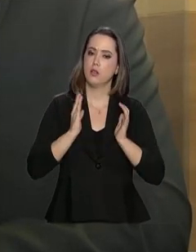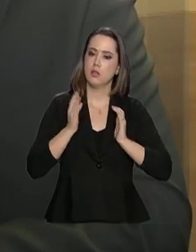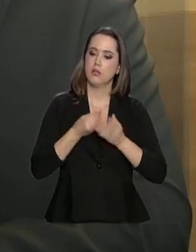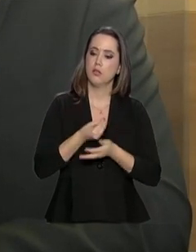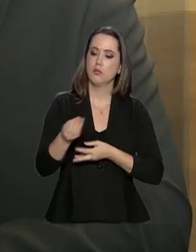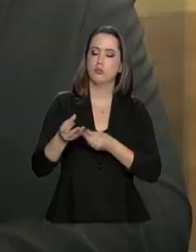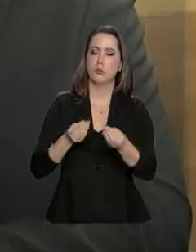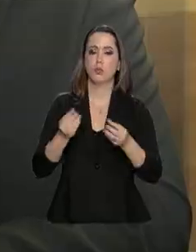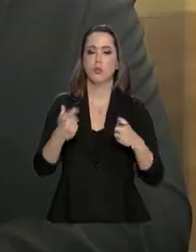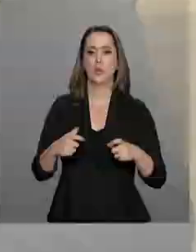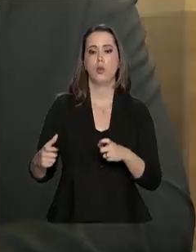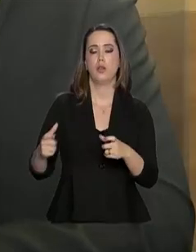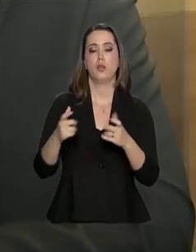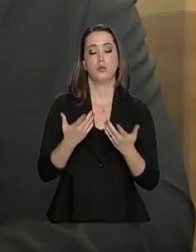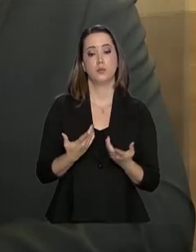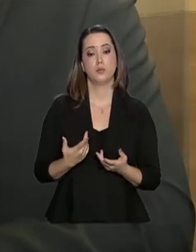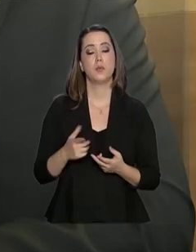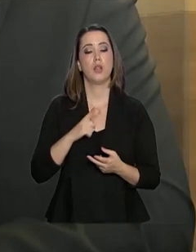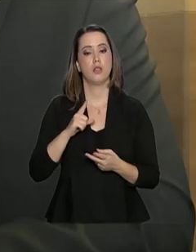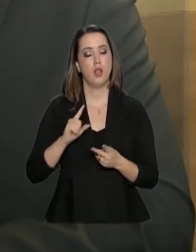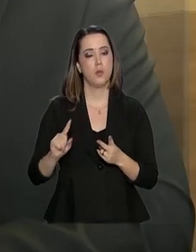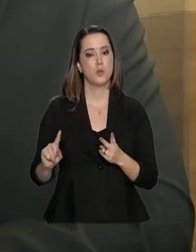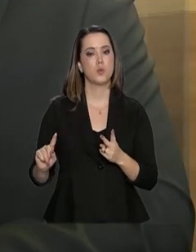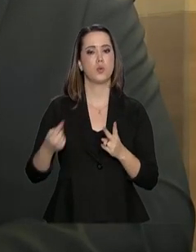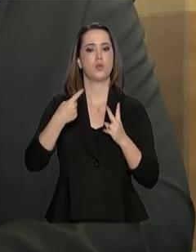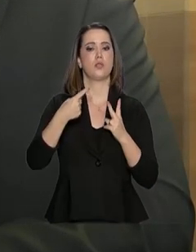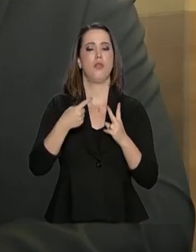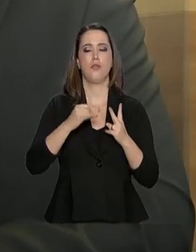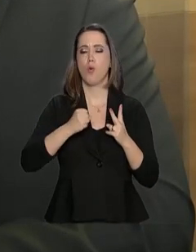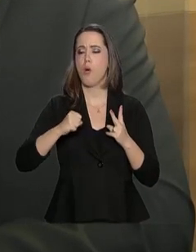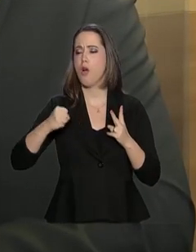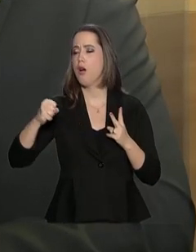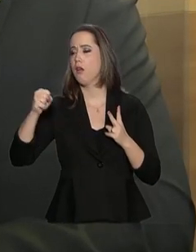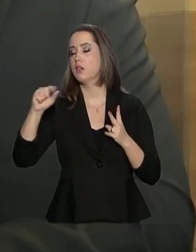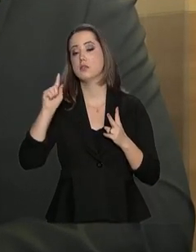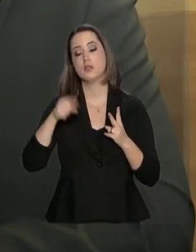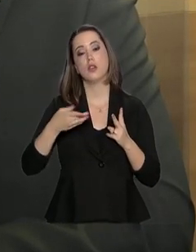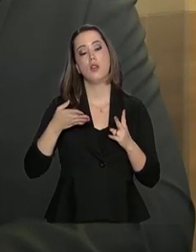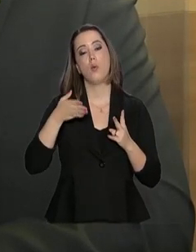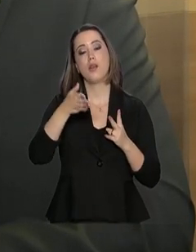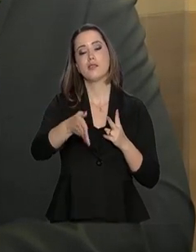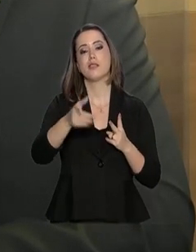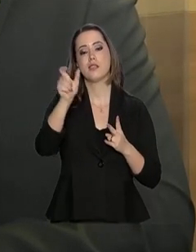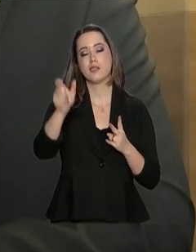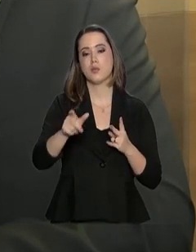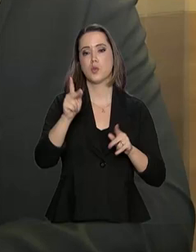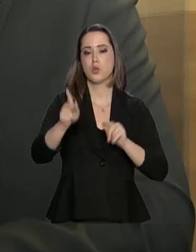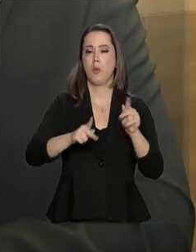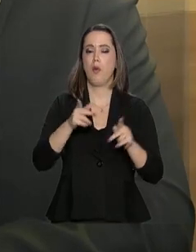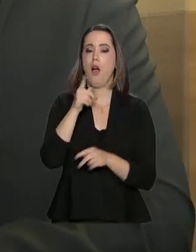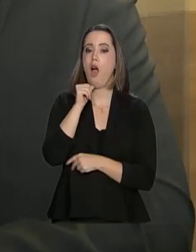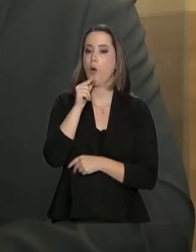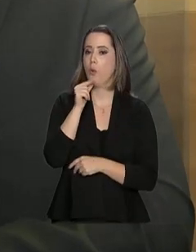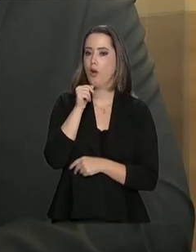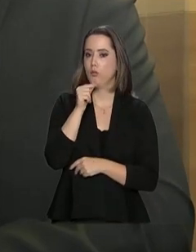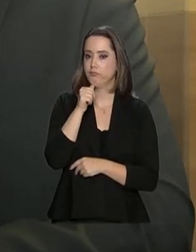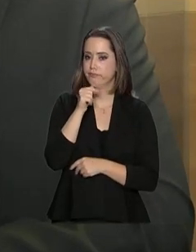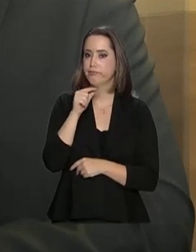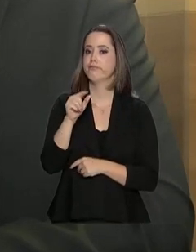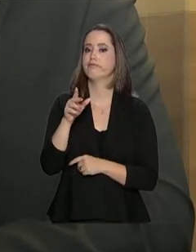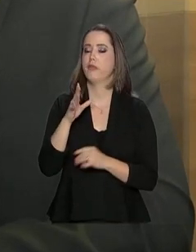distribuindo riqueza localmente. Temos um desafio gigantesco que é garantir o acesso à população de água potável